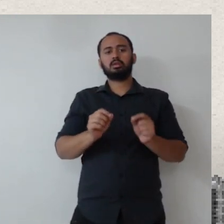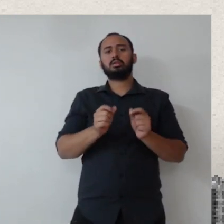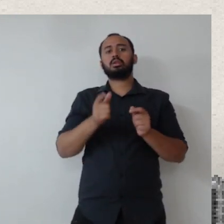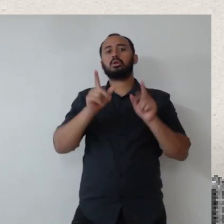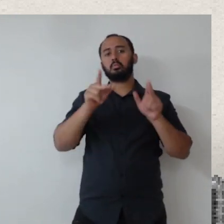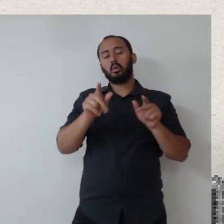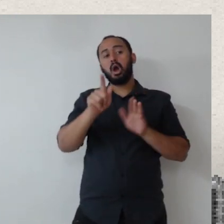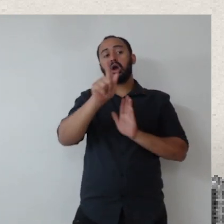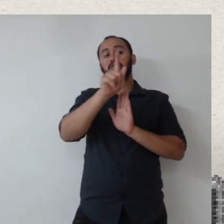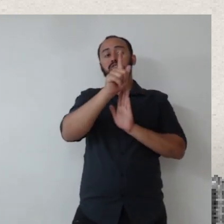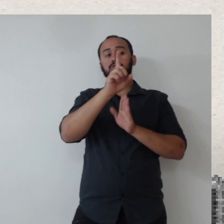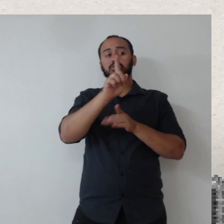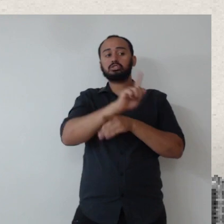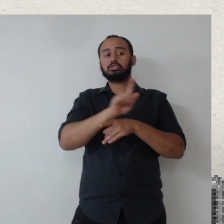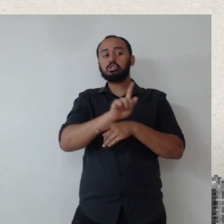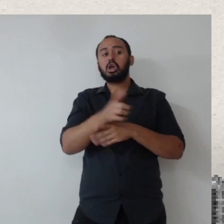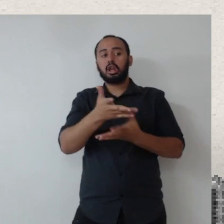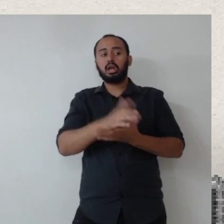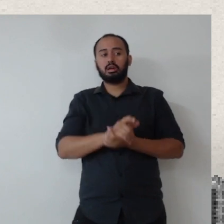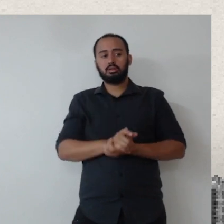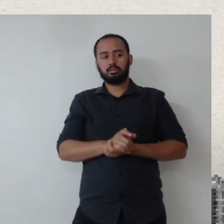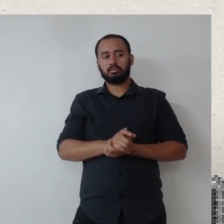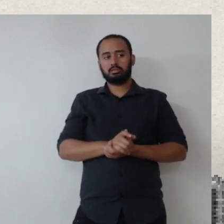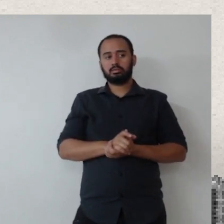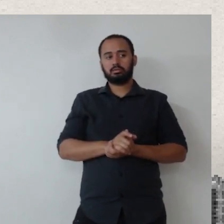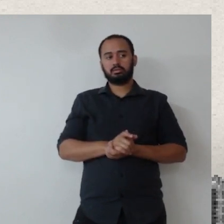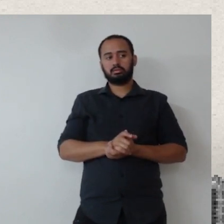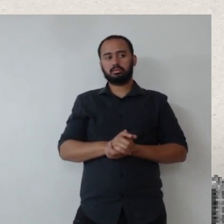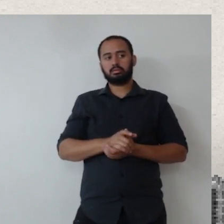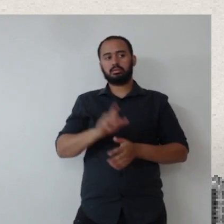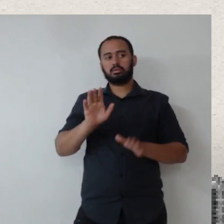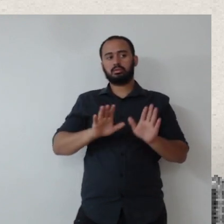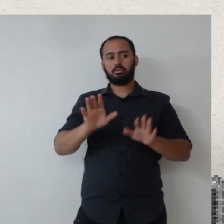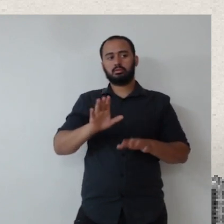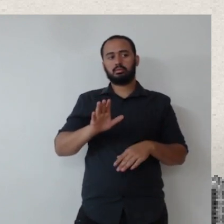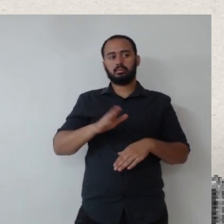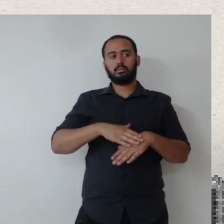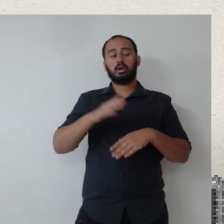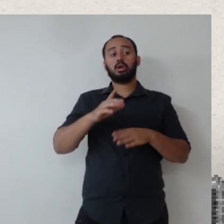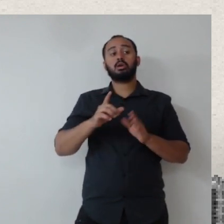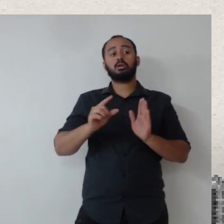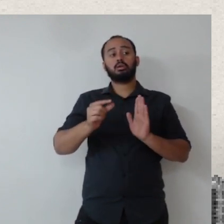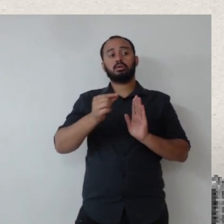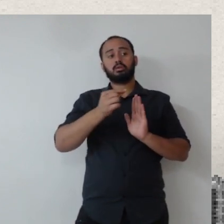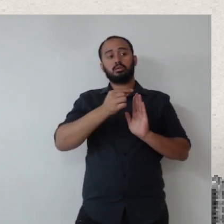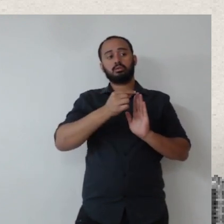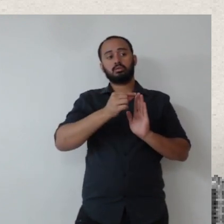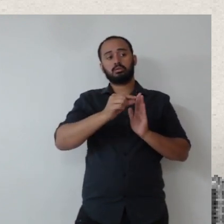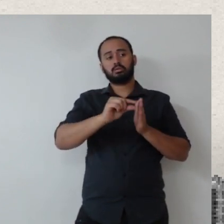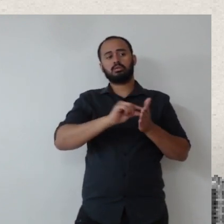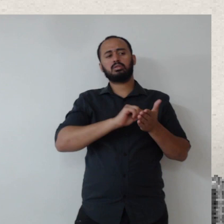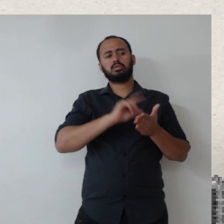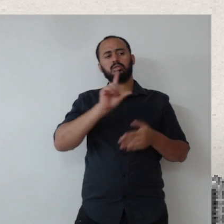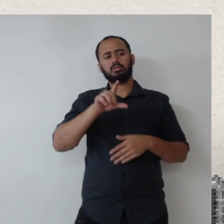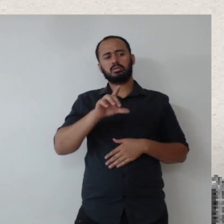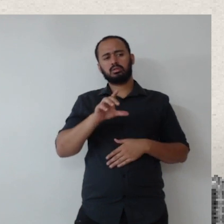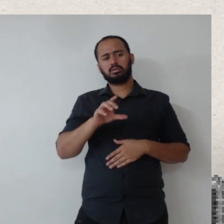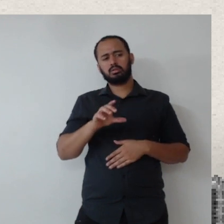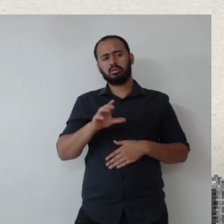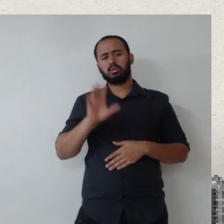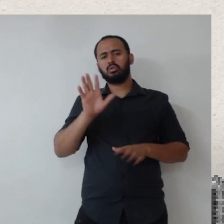às gerenciais, né? Vamos pensar, assim, no conceito de competências, né? O mais consagrado na literatura, né? Que é o chá, conjunto de